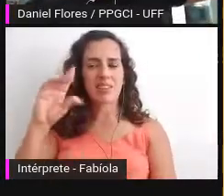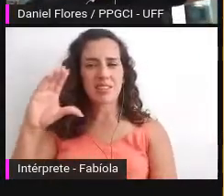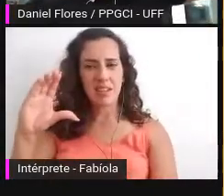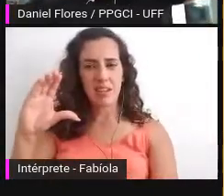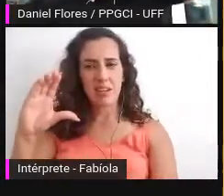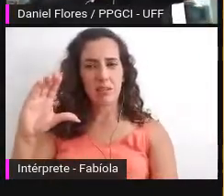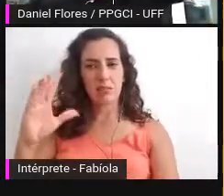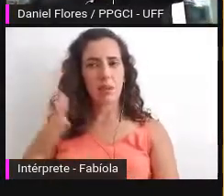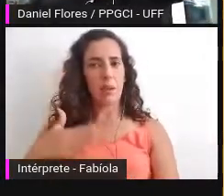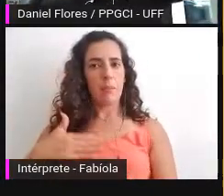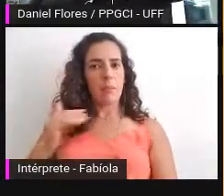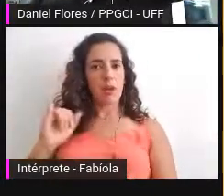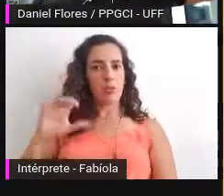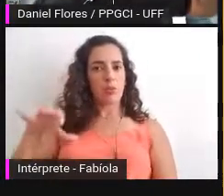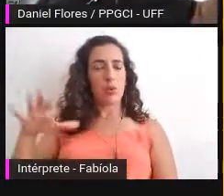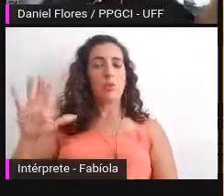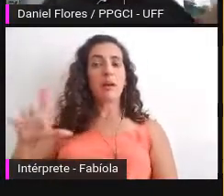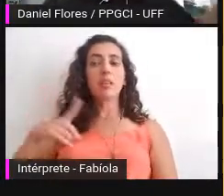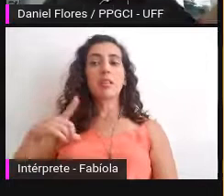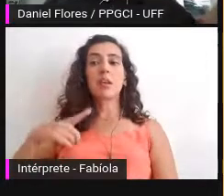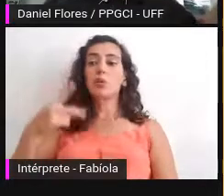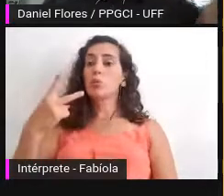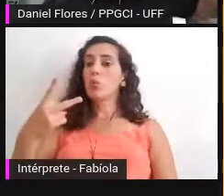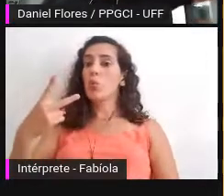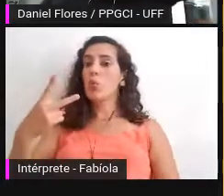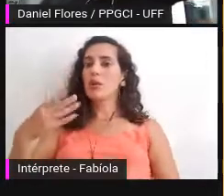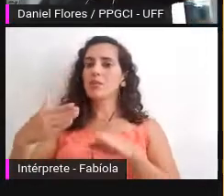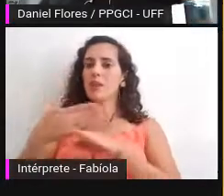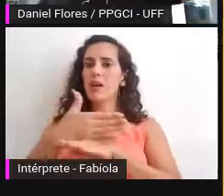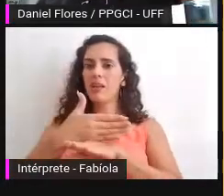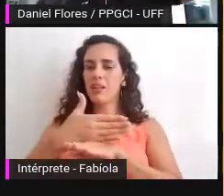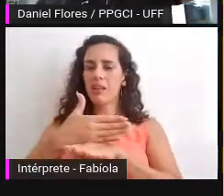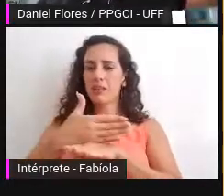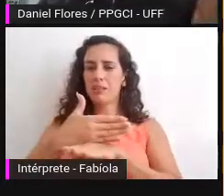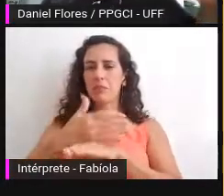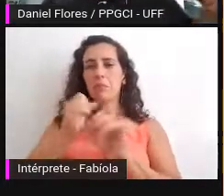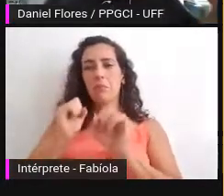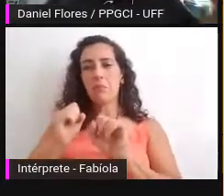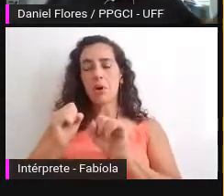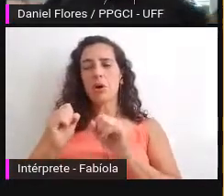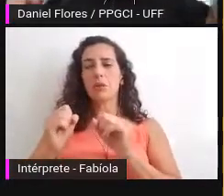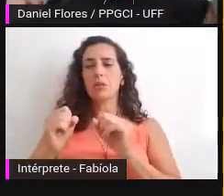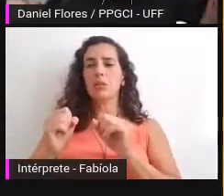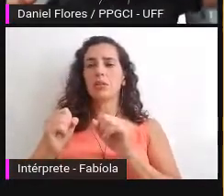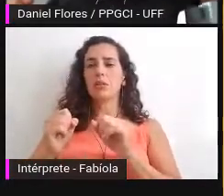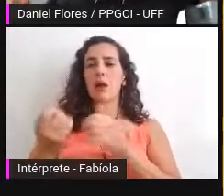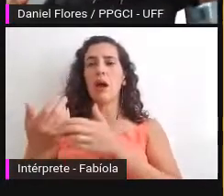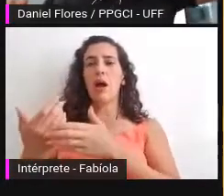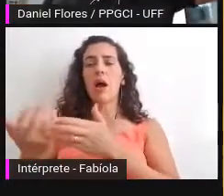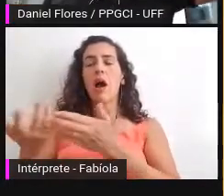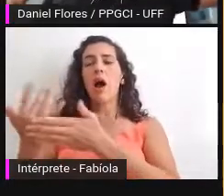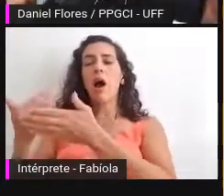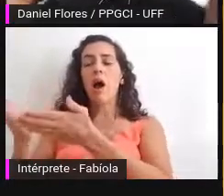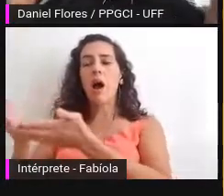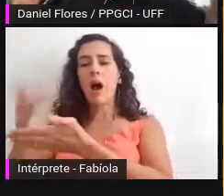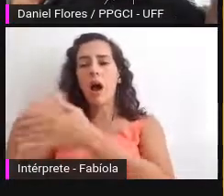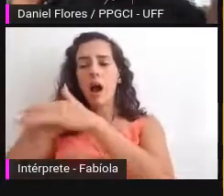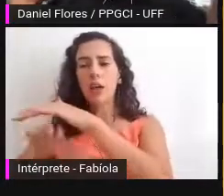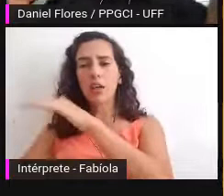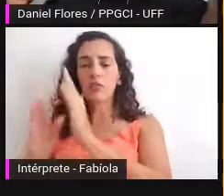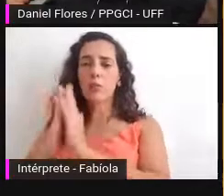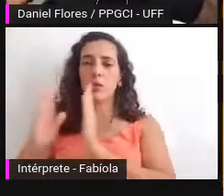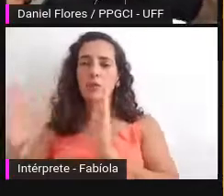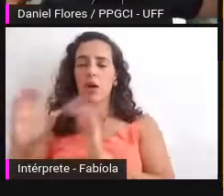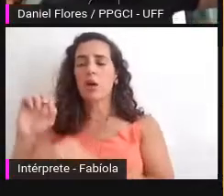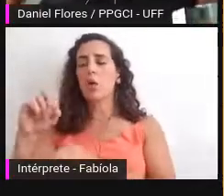tem duas entradas de processamento pode ser de arquivo e de biblioteca pode ser de uma biblioteca e de um museu